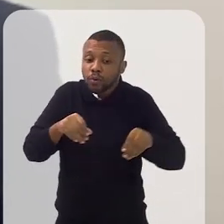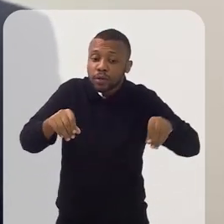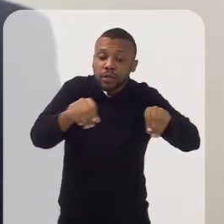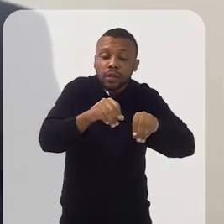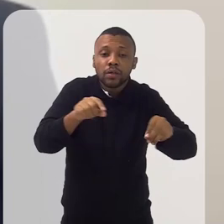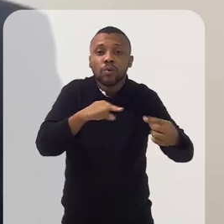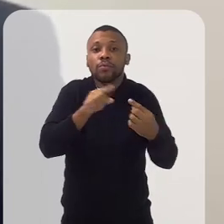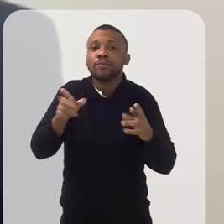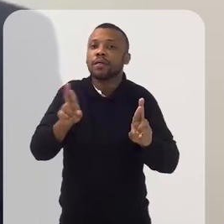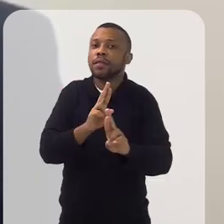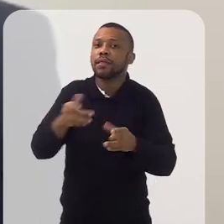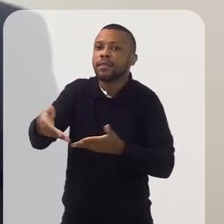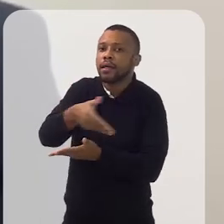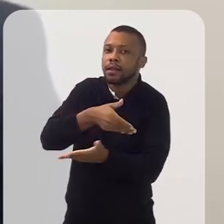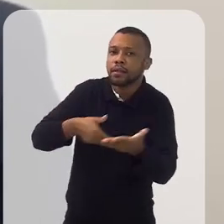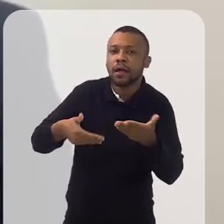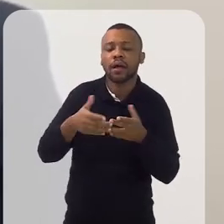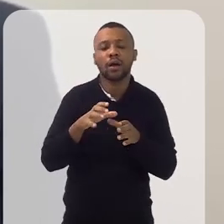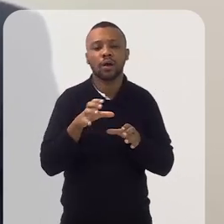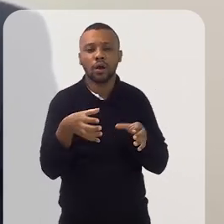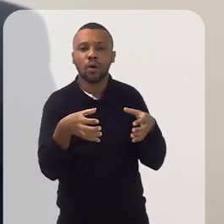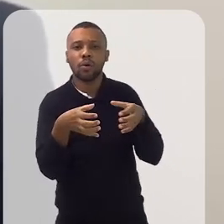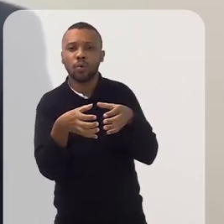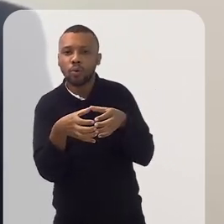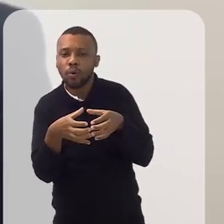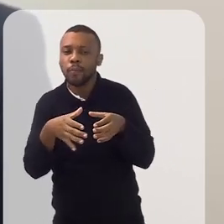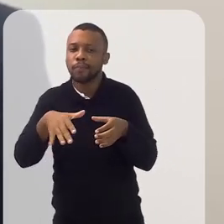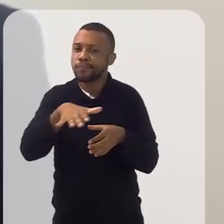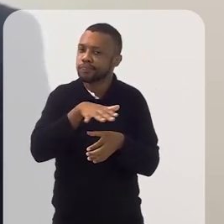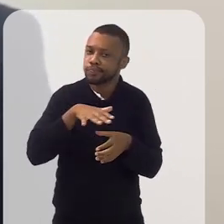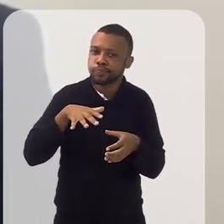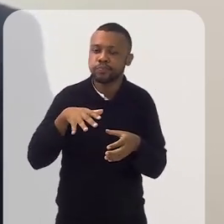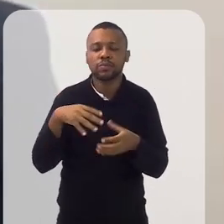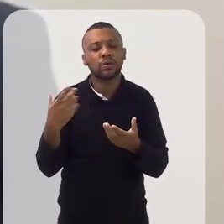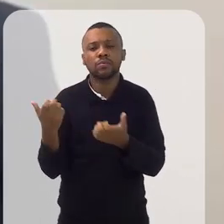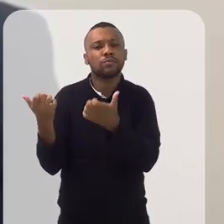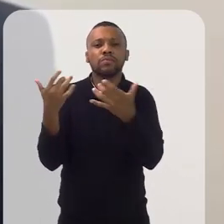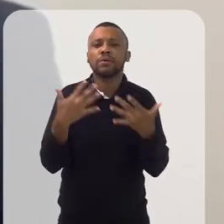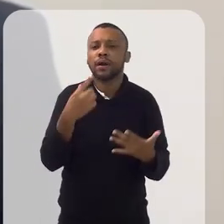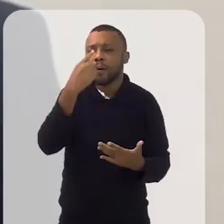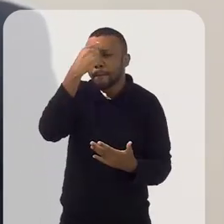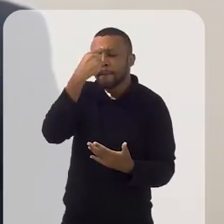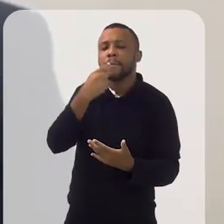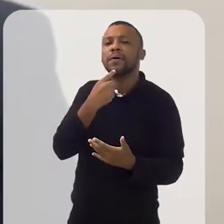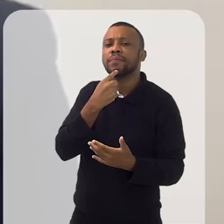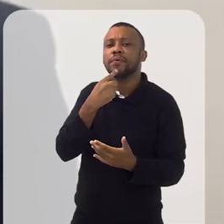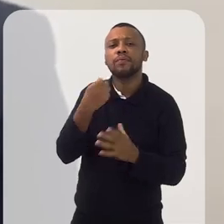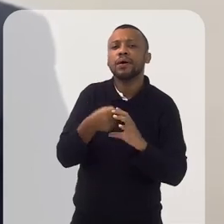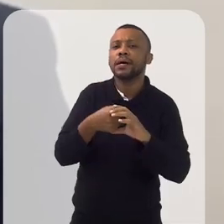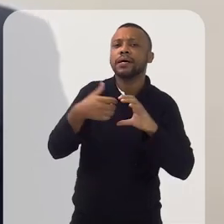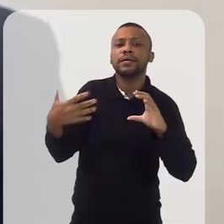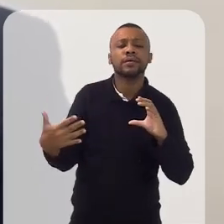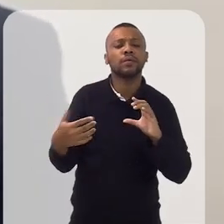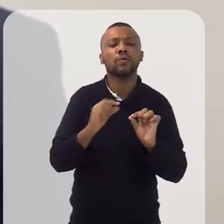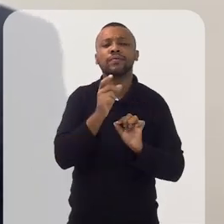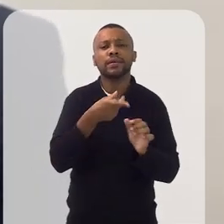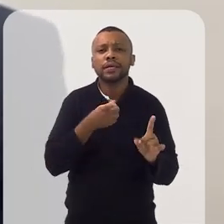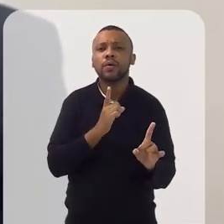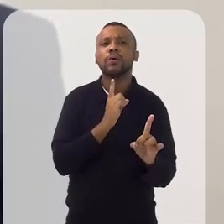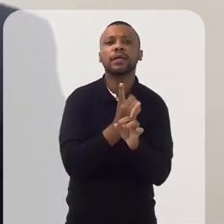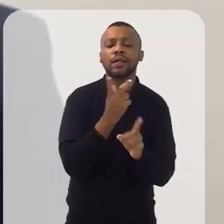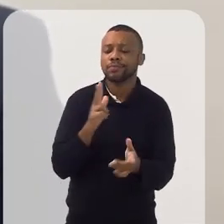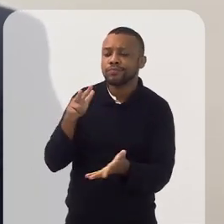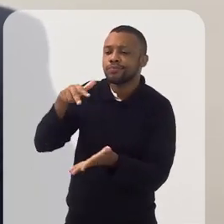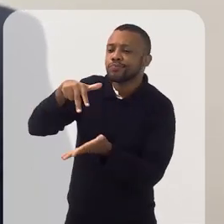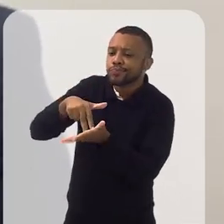próprio território para poder se relacionar com outros grupos, outras comunidades. Eu queria que falasse um pouquinho sobre o perfil. O que vocês encontraram quando foram a